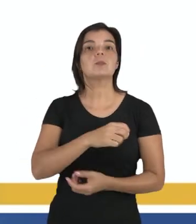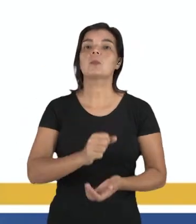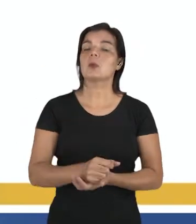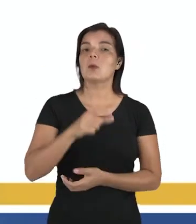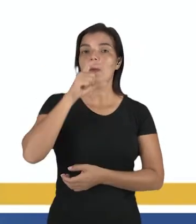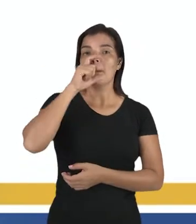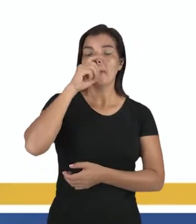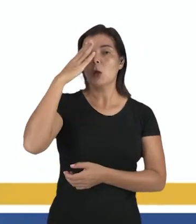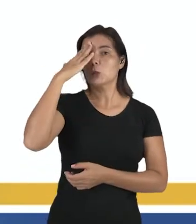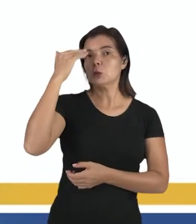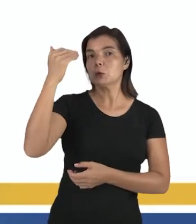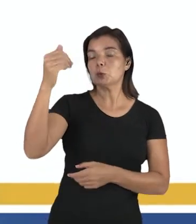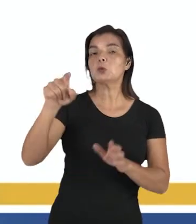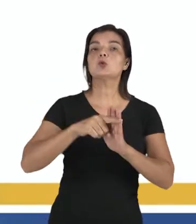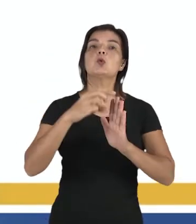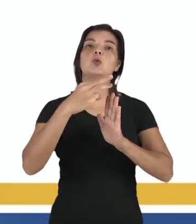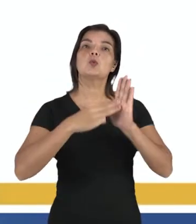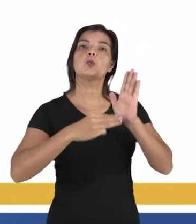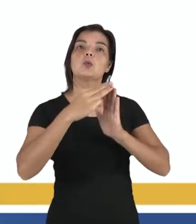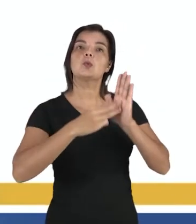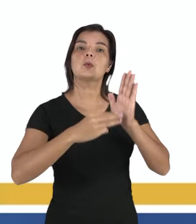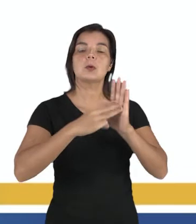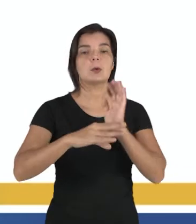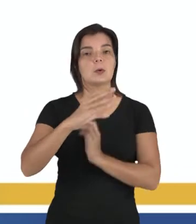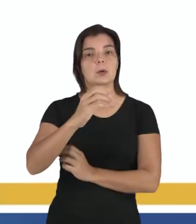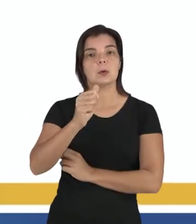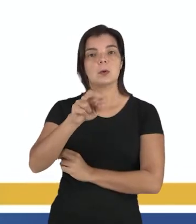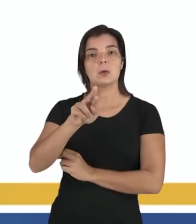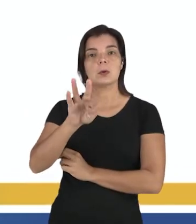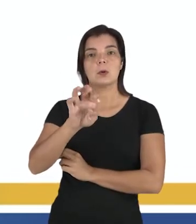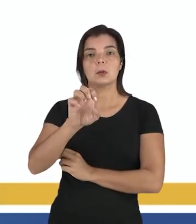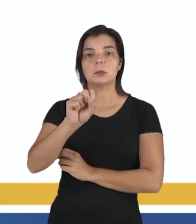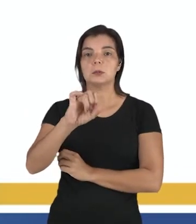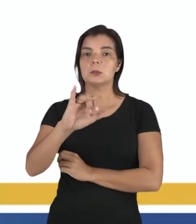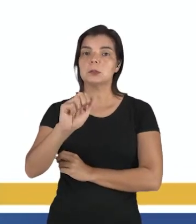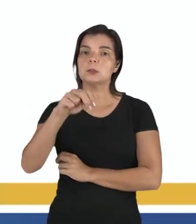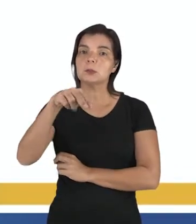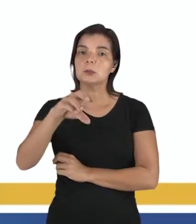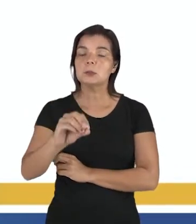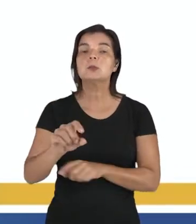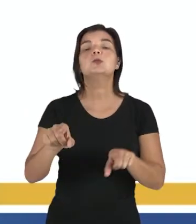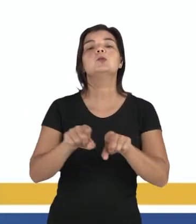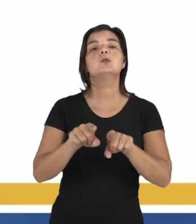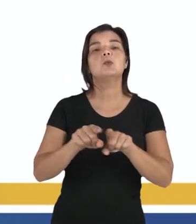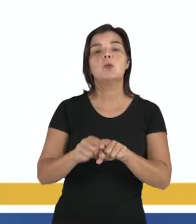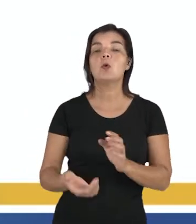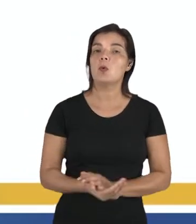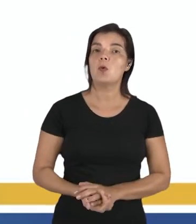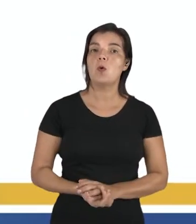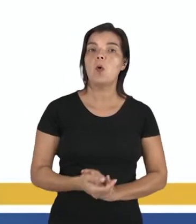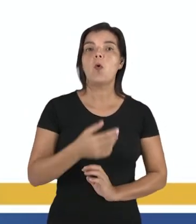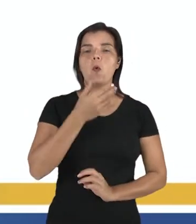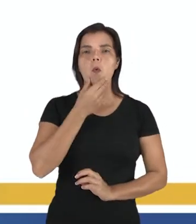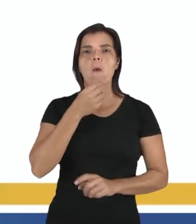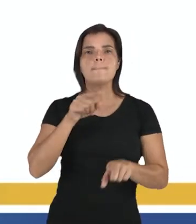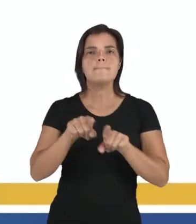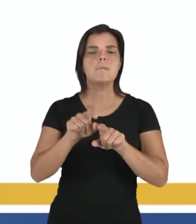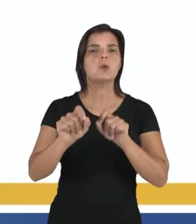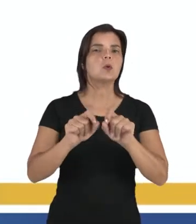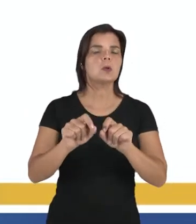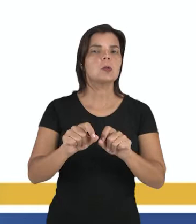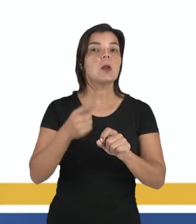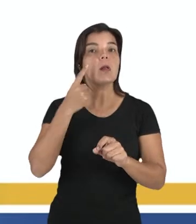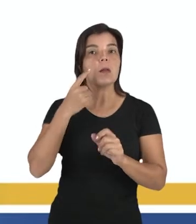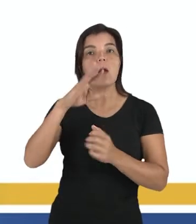também pela constituição de um método, é chamado método cartesiano. Descartes, ele é considerado racionalista porque ele